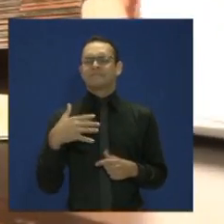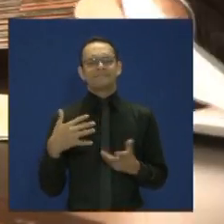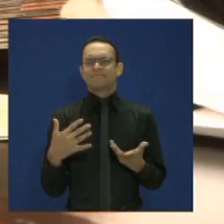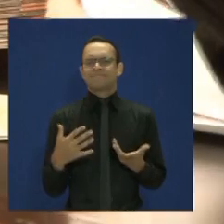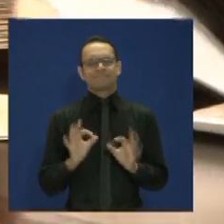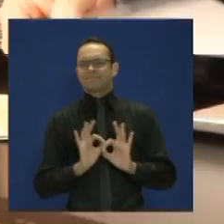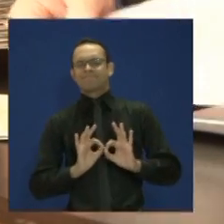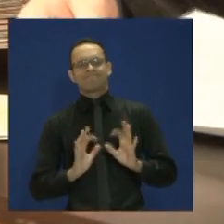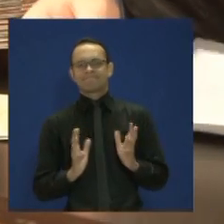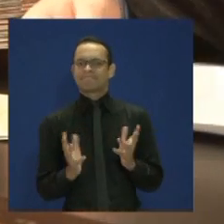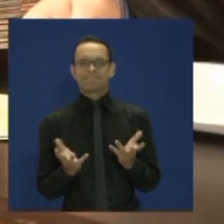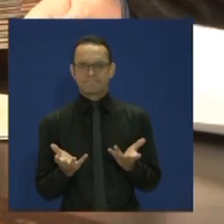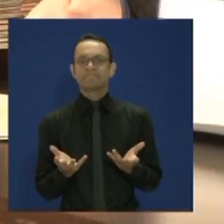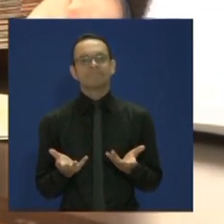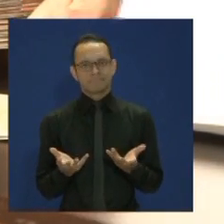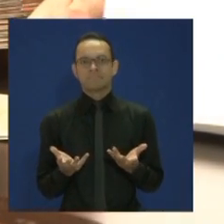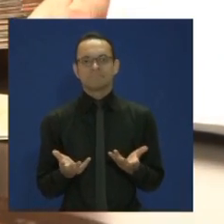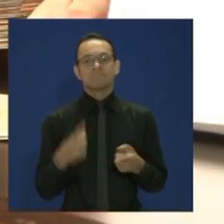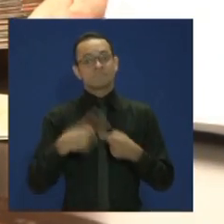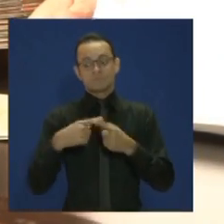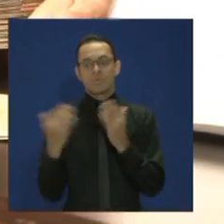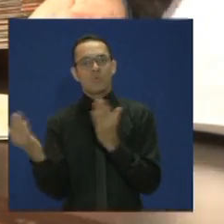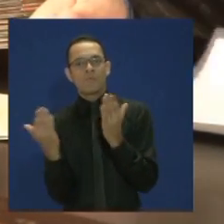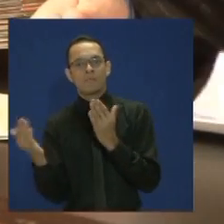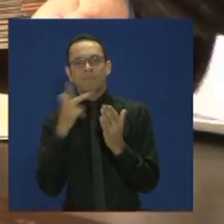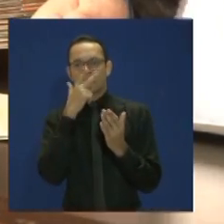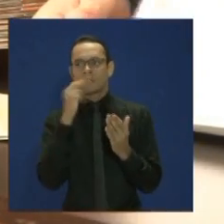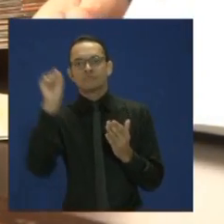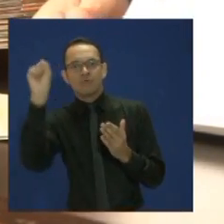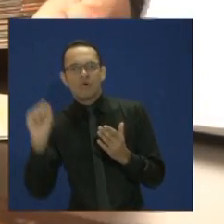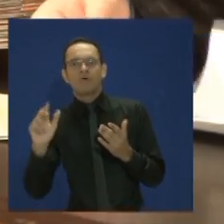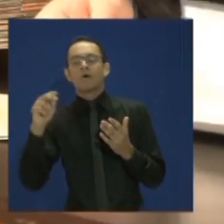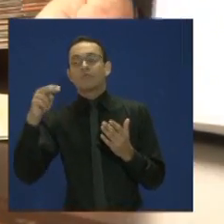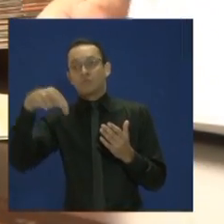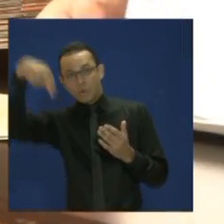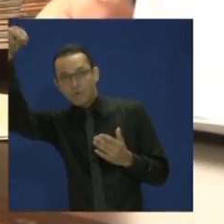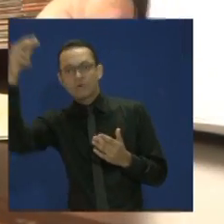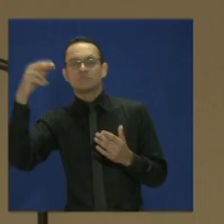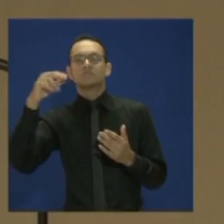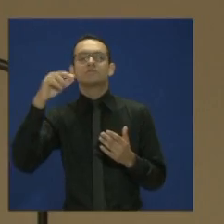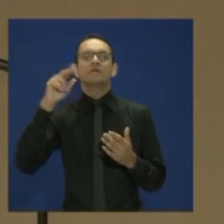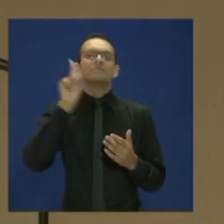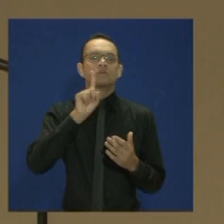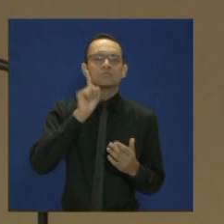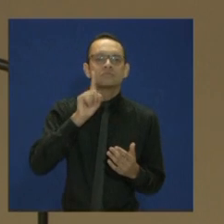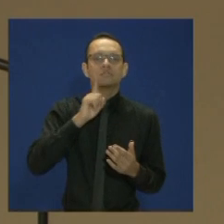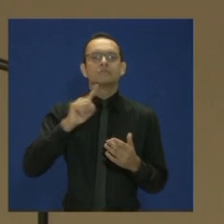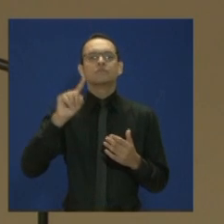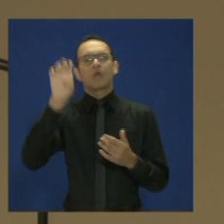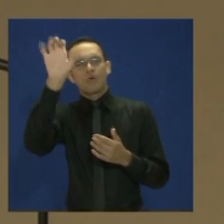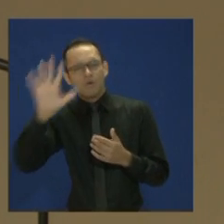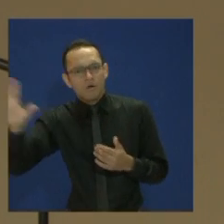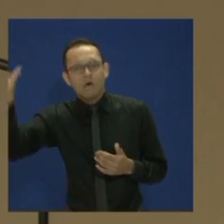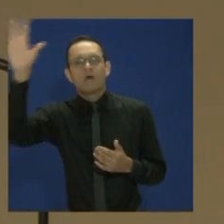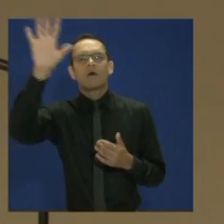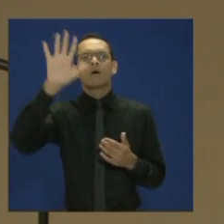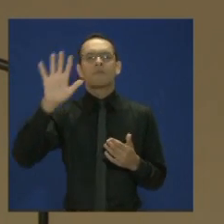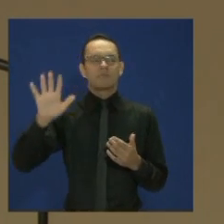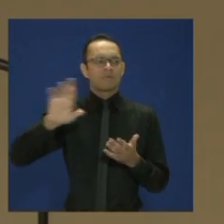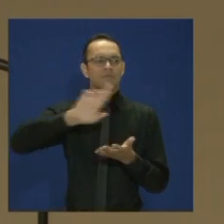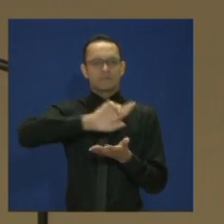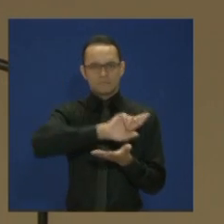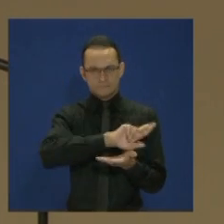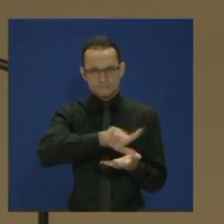em comparação com os países do hemisfério norte, Estados Unidos, Europa, mas é pequeno também, e